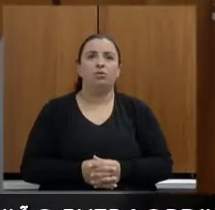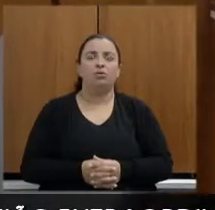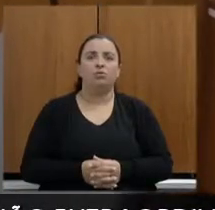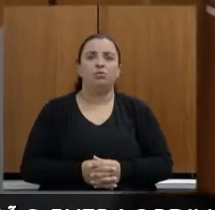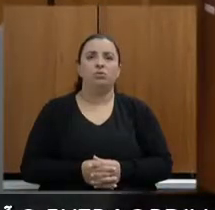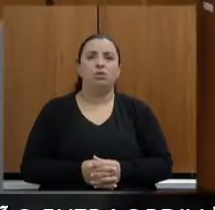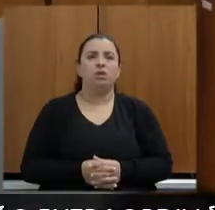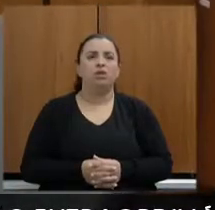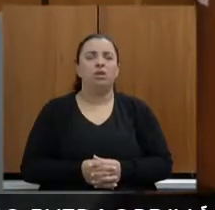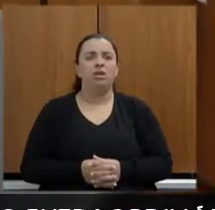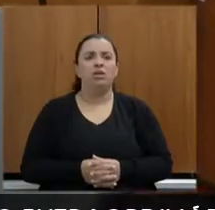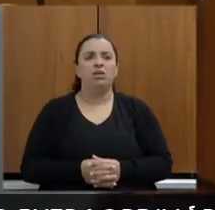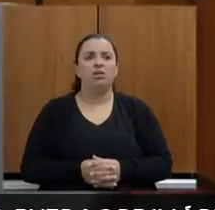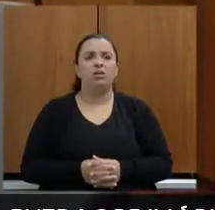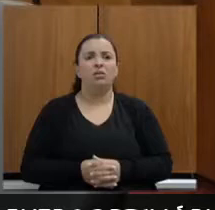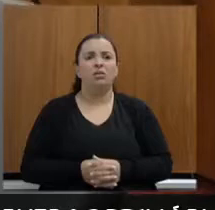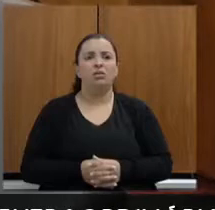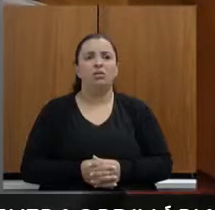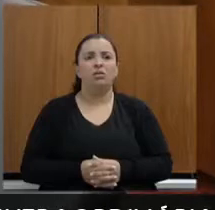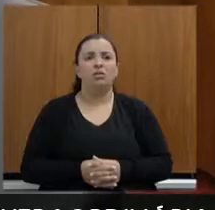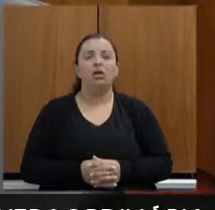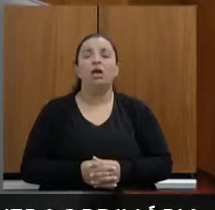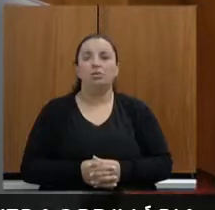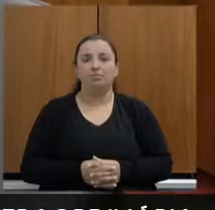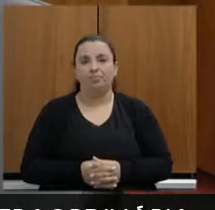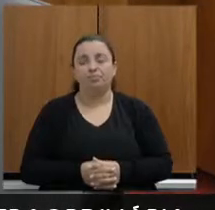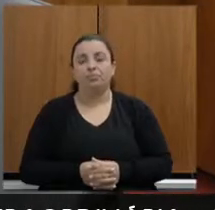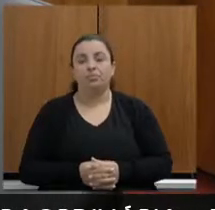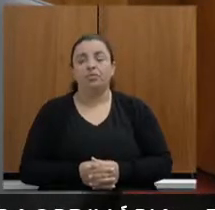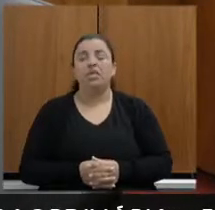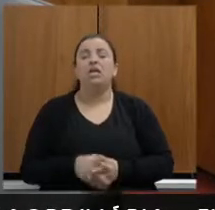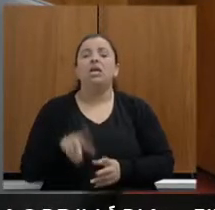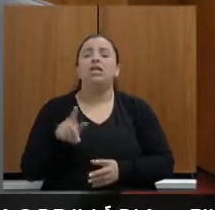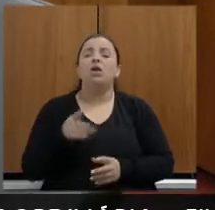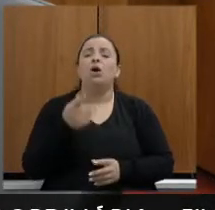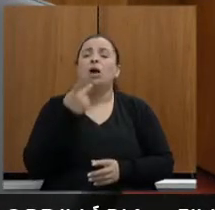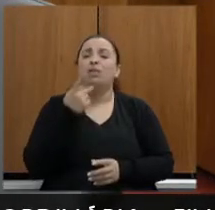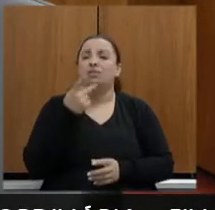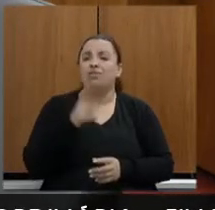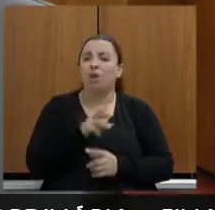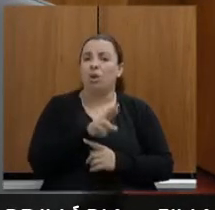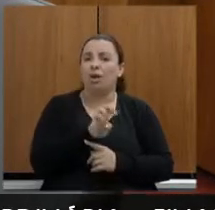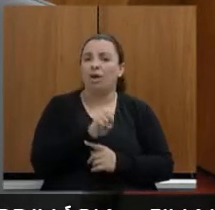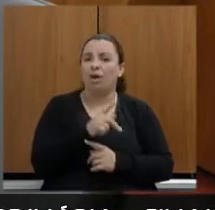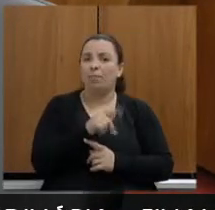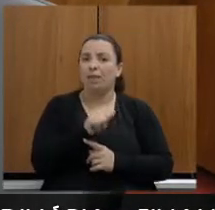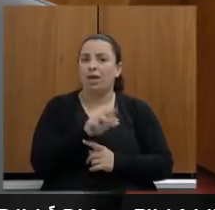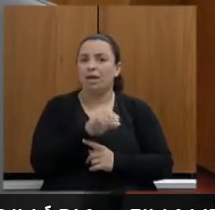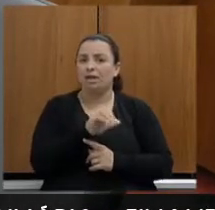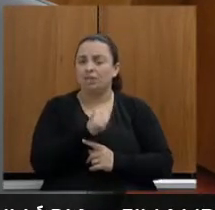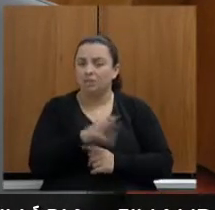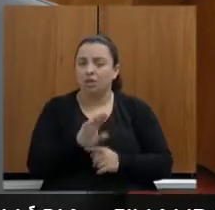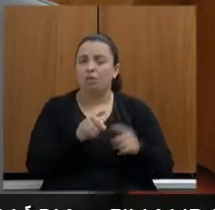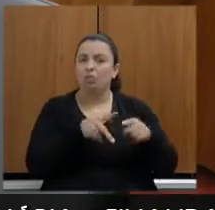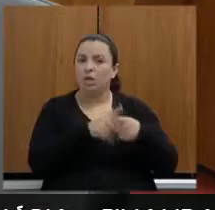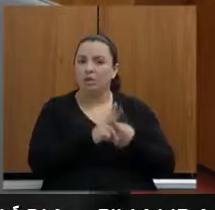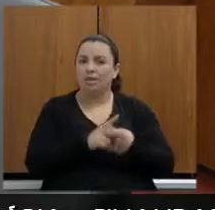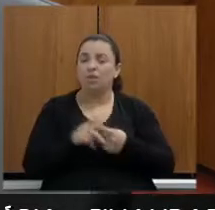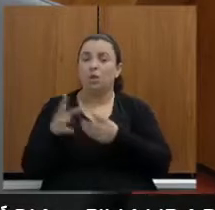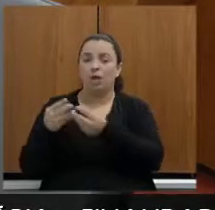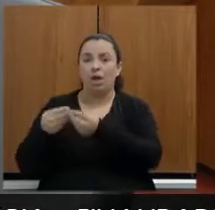Os dois tópicos que o secretário falou sobre a reparação e a... Compensação.